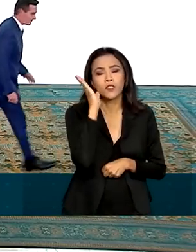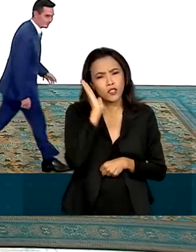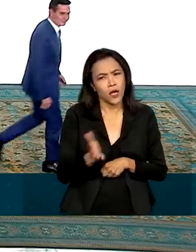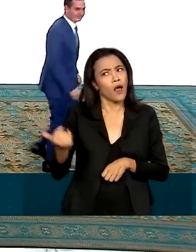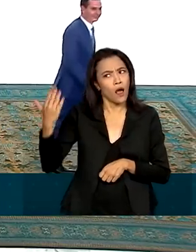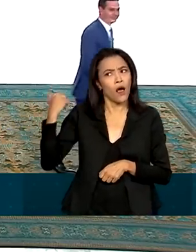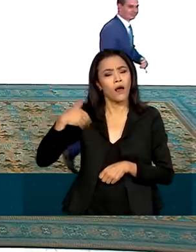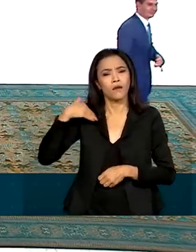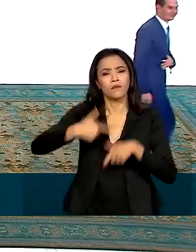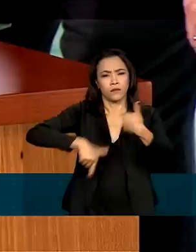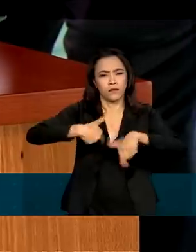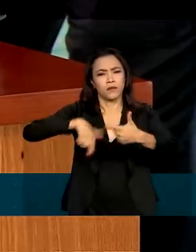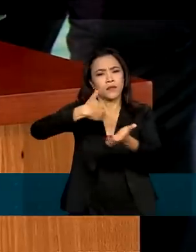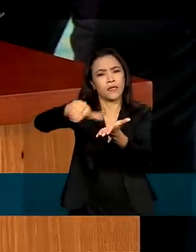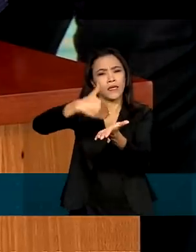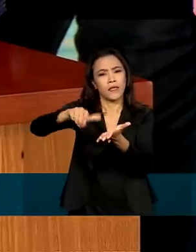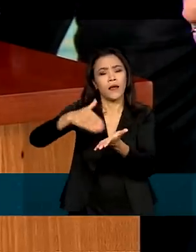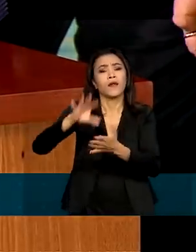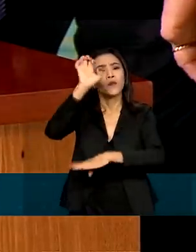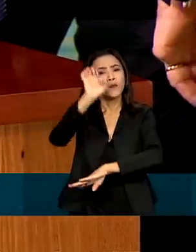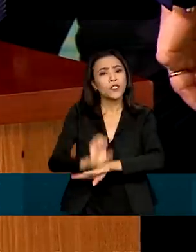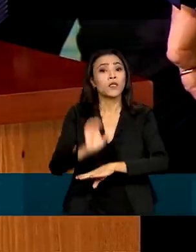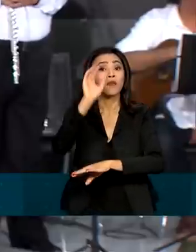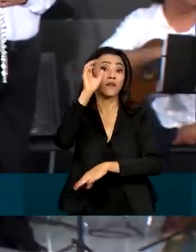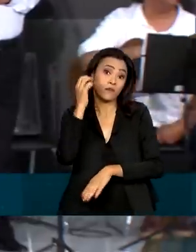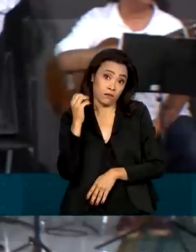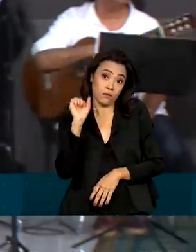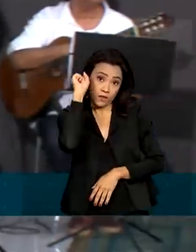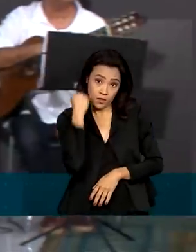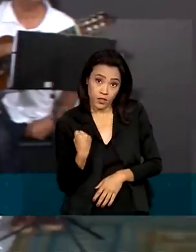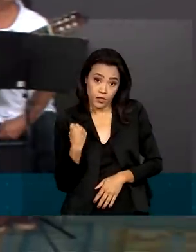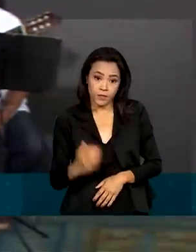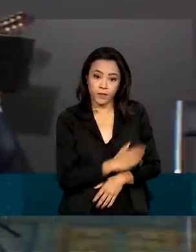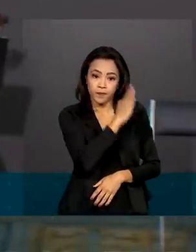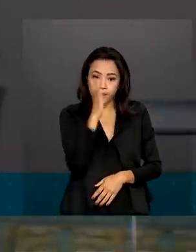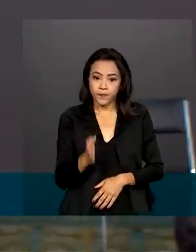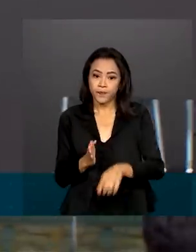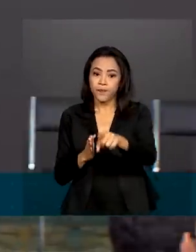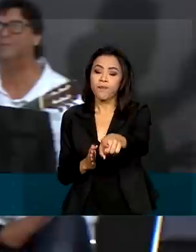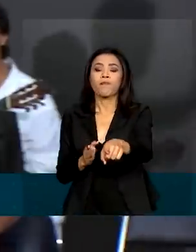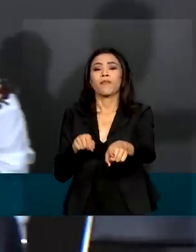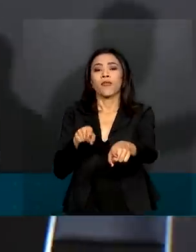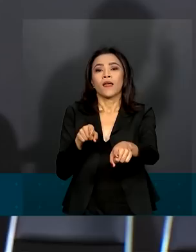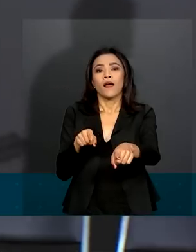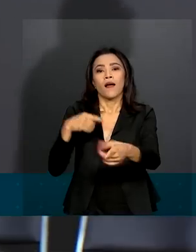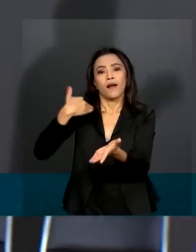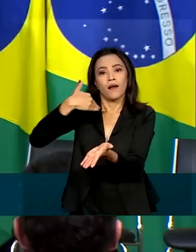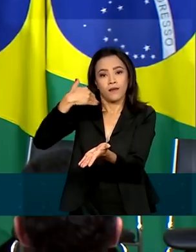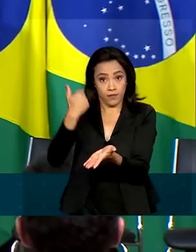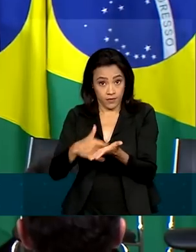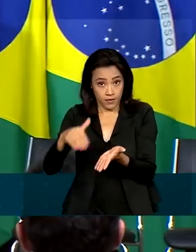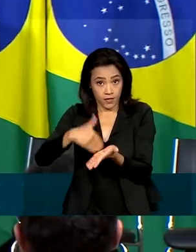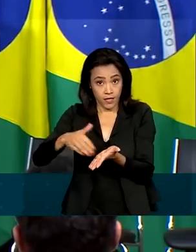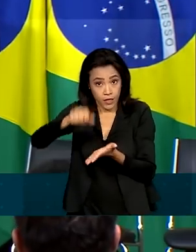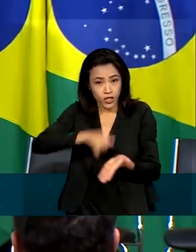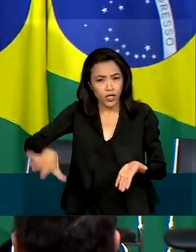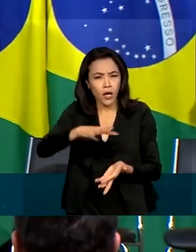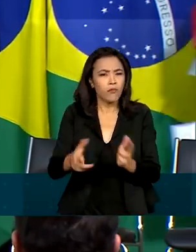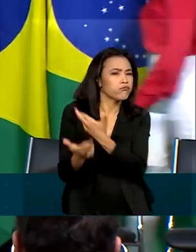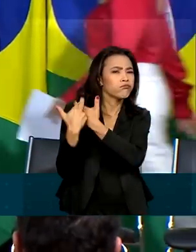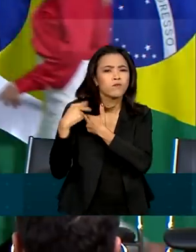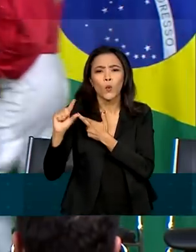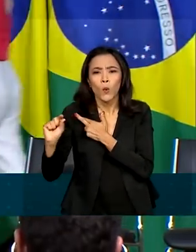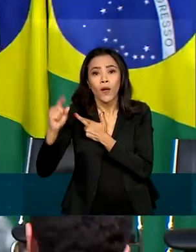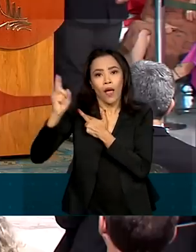secretário estadual do Meio Ambiente em Sergipe. A Secretaria-Geral da Presidência da República é responsável por